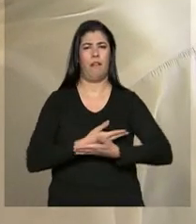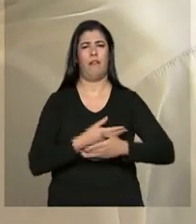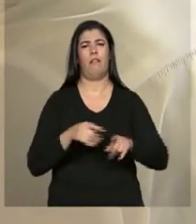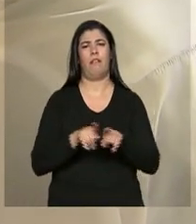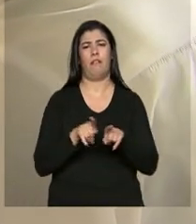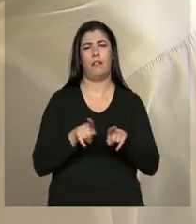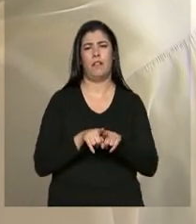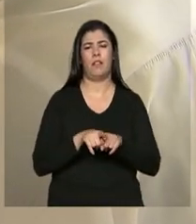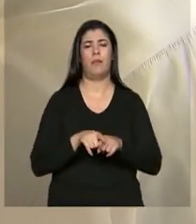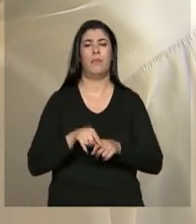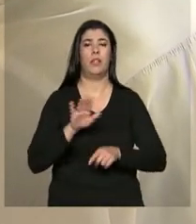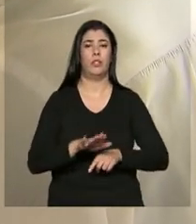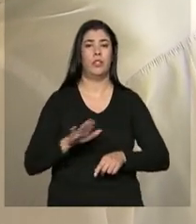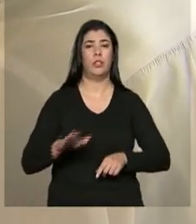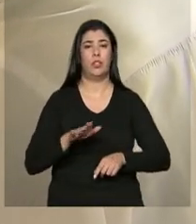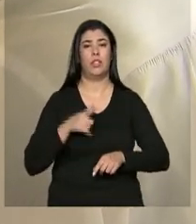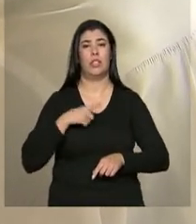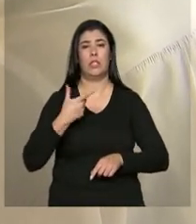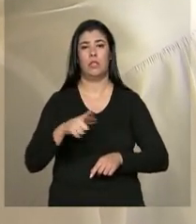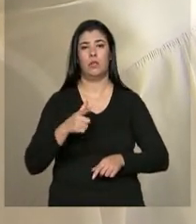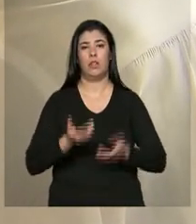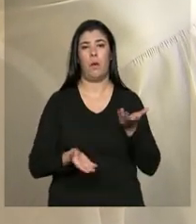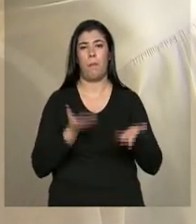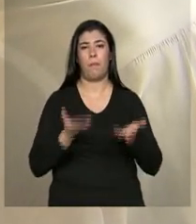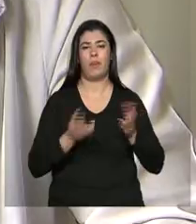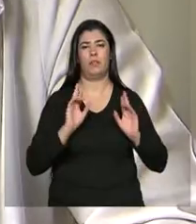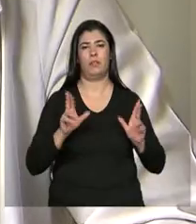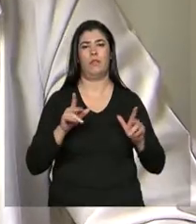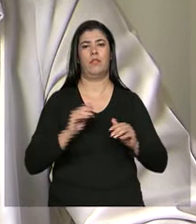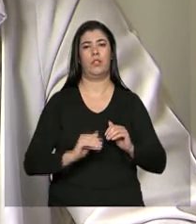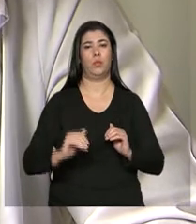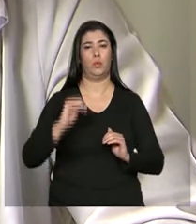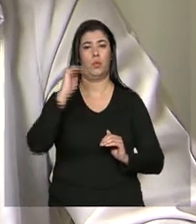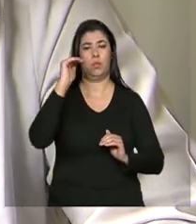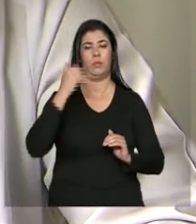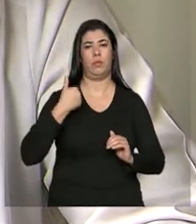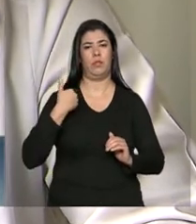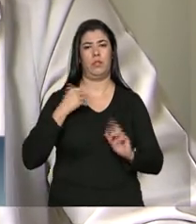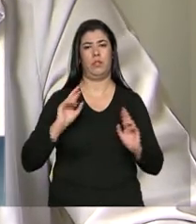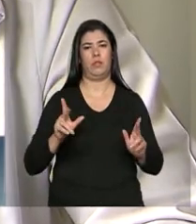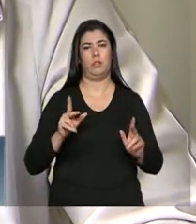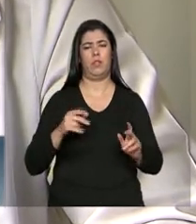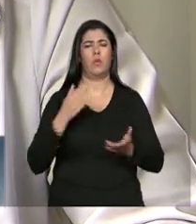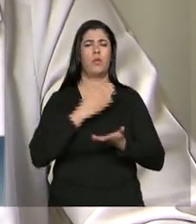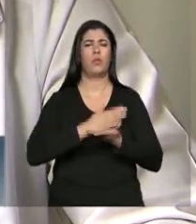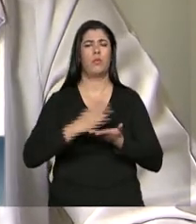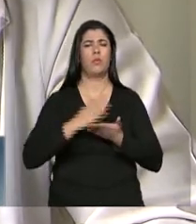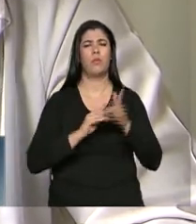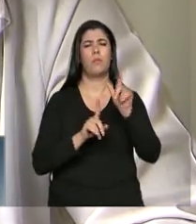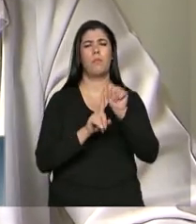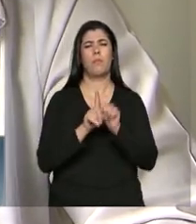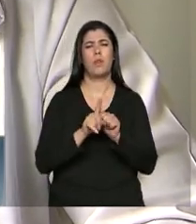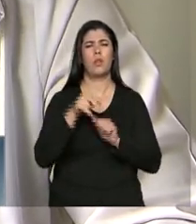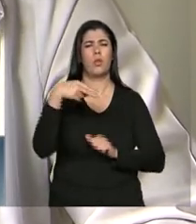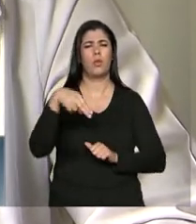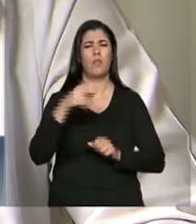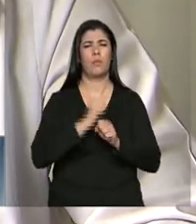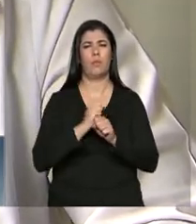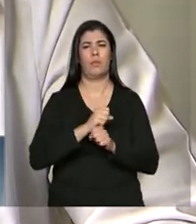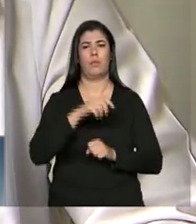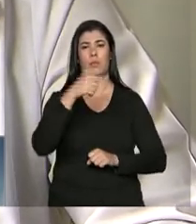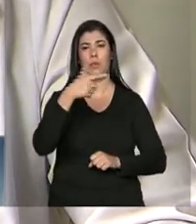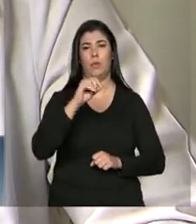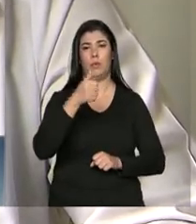crianças fora do peso e do tamanho para a idade. Ao início de nós chegarmos aqui em novembro de 2013,